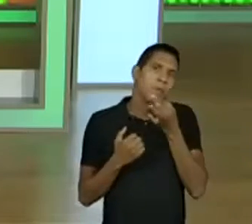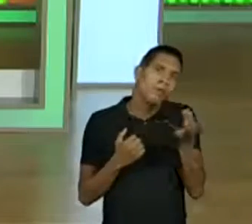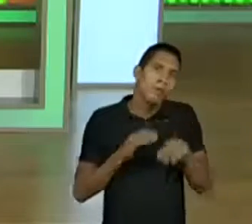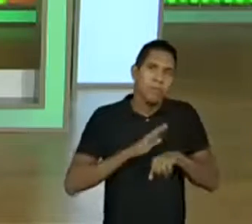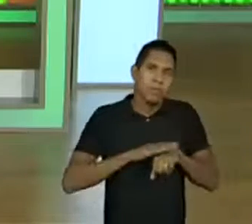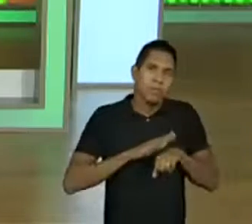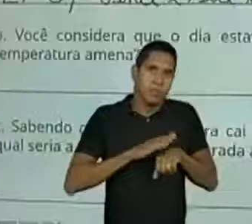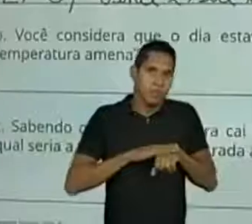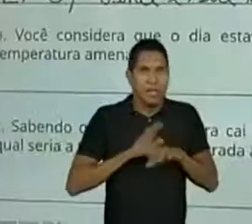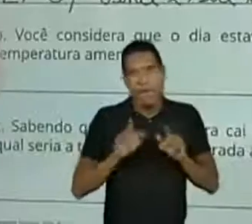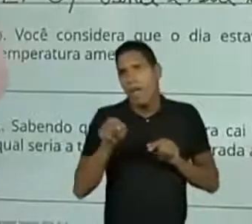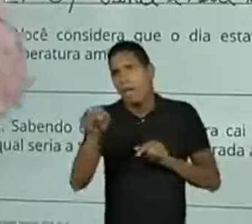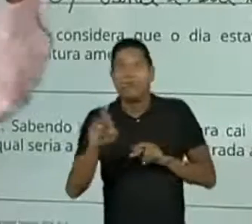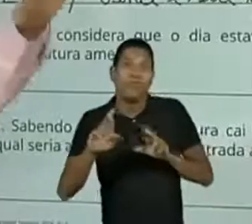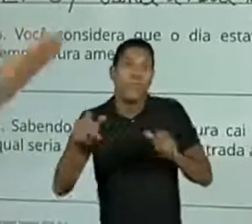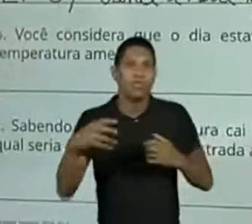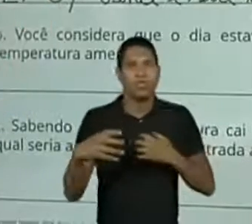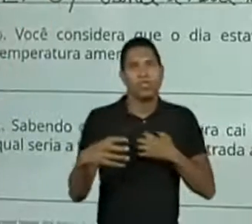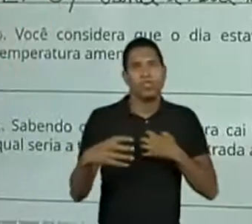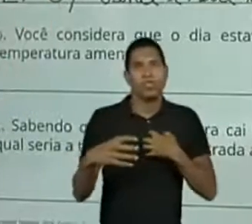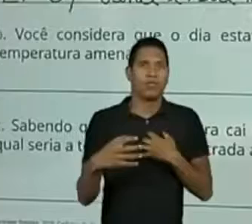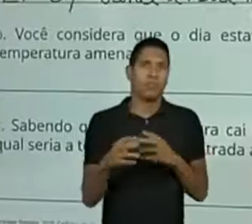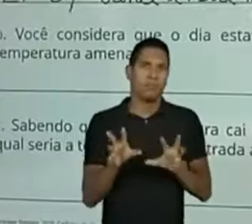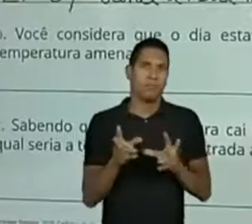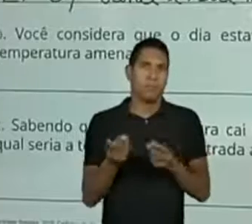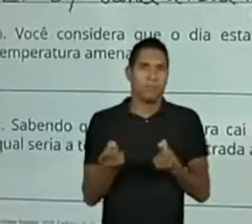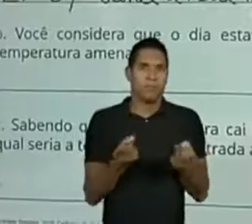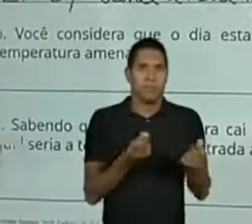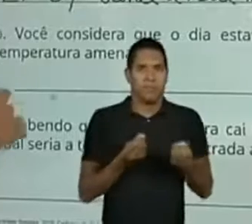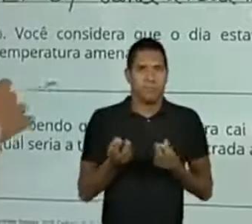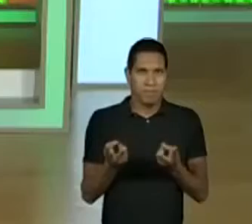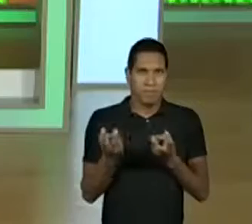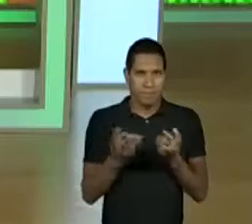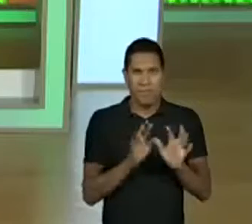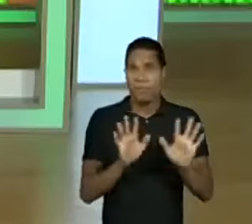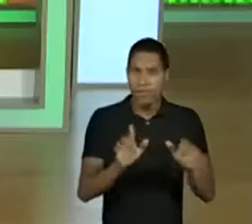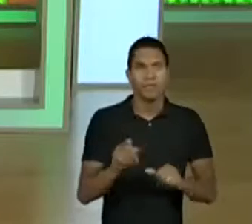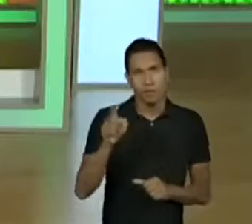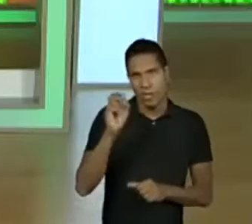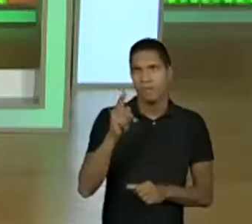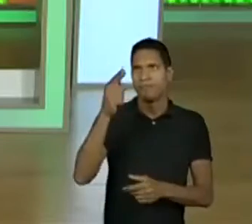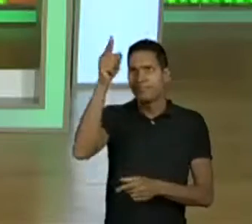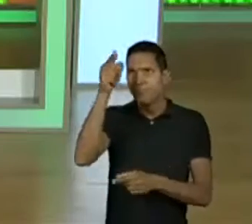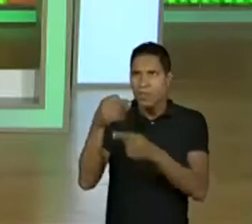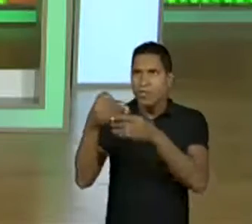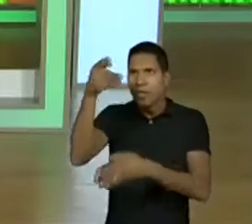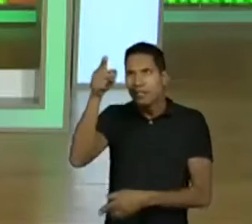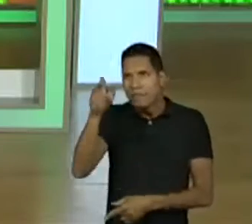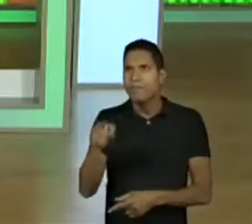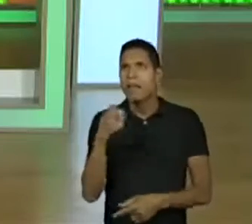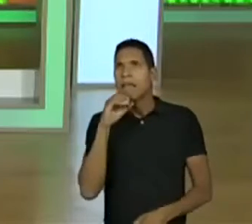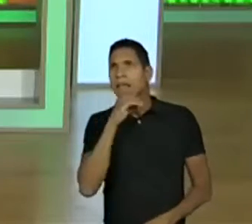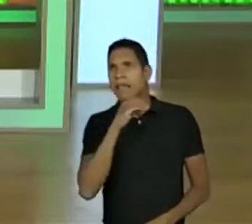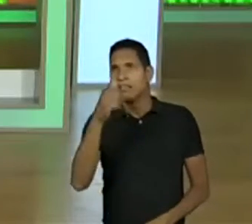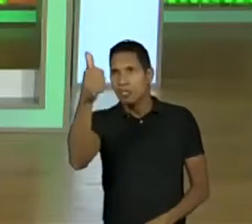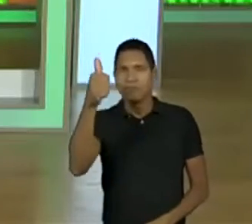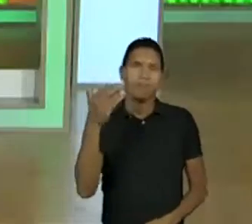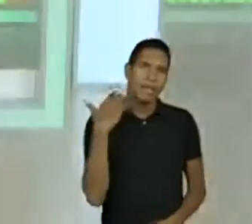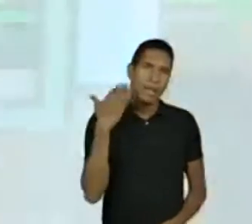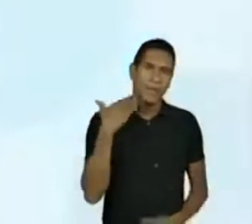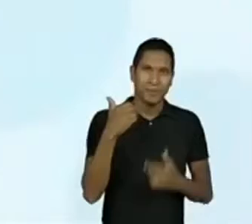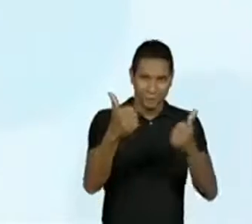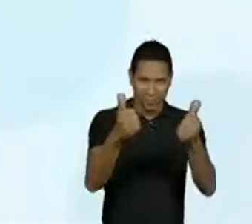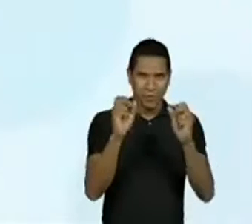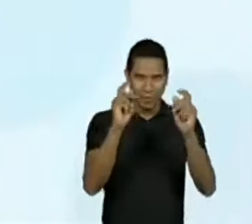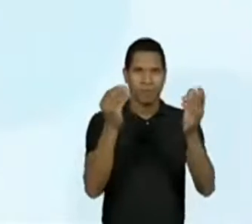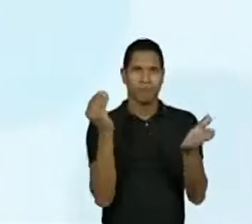individual. Então, eu vou registrar que o dia está quente, tá? Estava quente nesse dia. Então, eu vou colocar aqui que